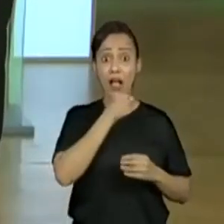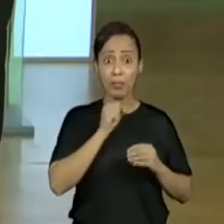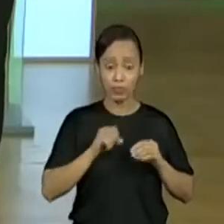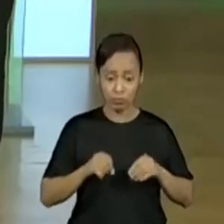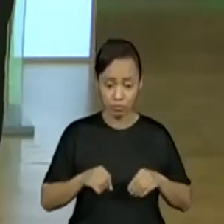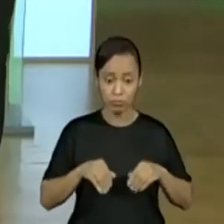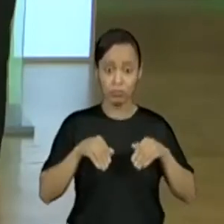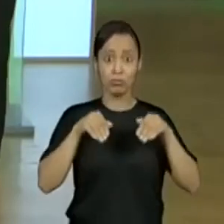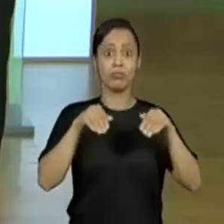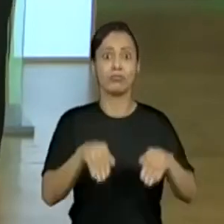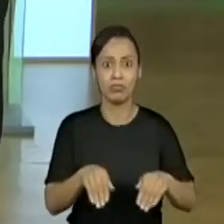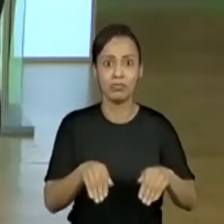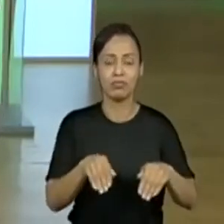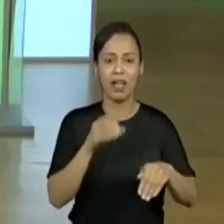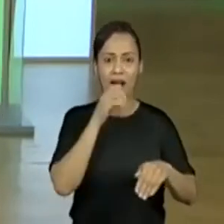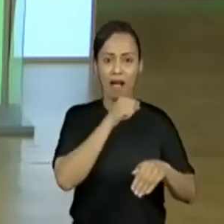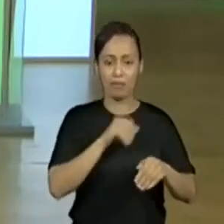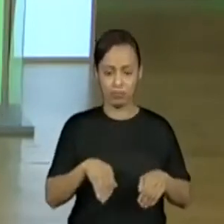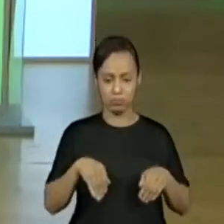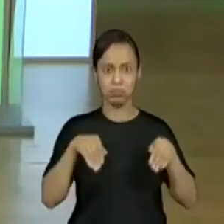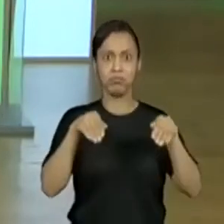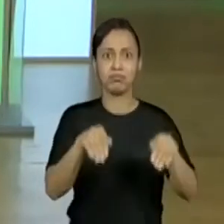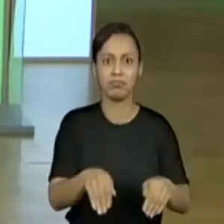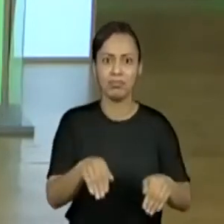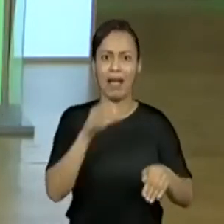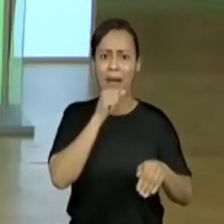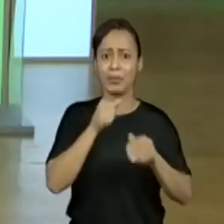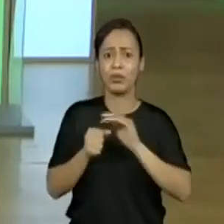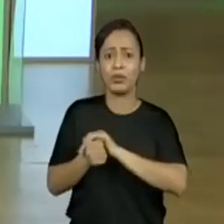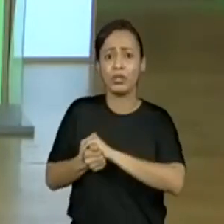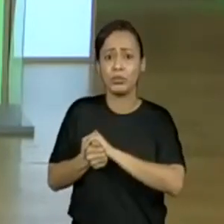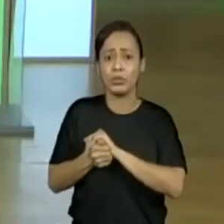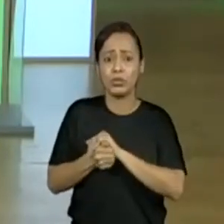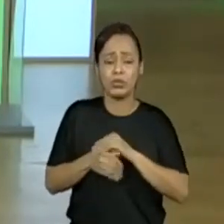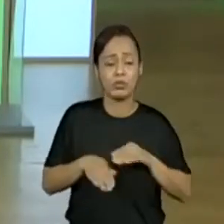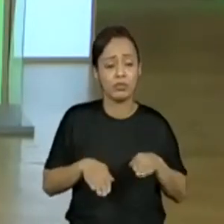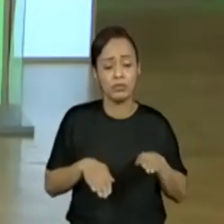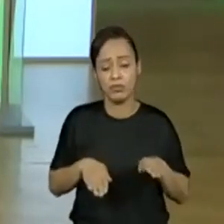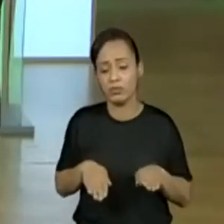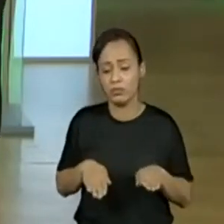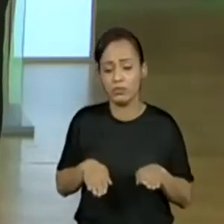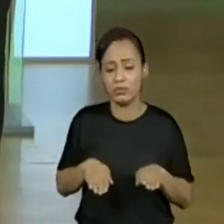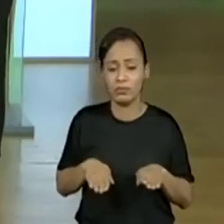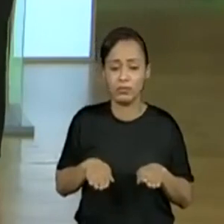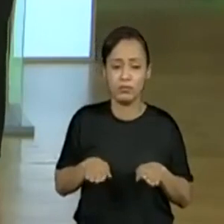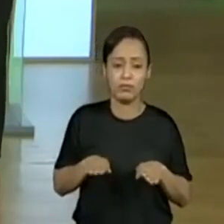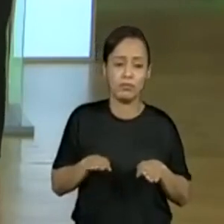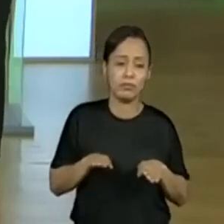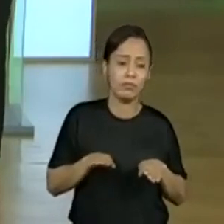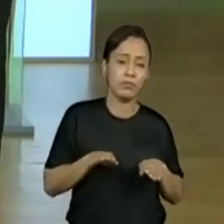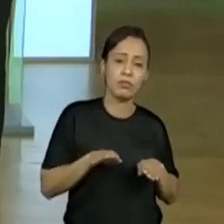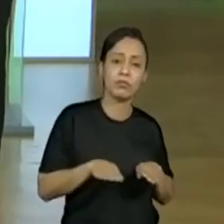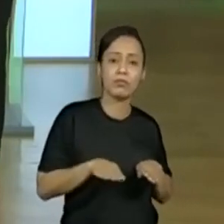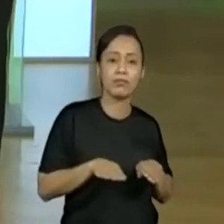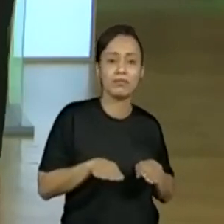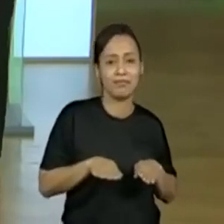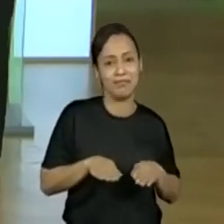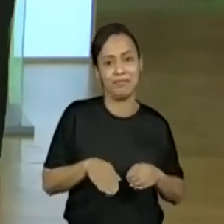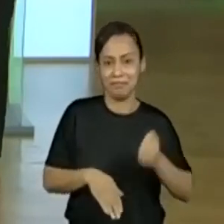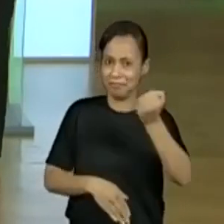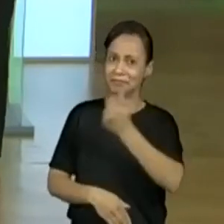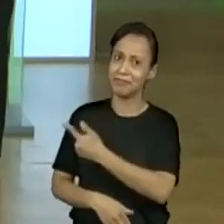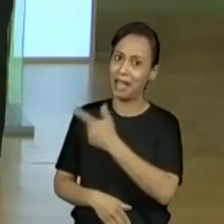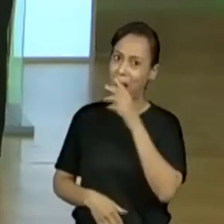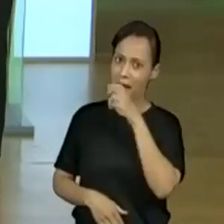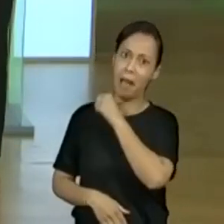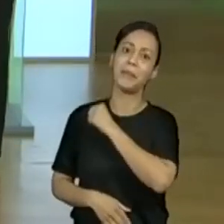muito mais rapidamente, não é? Bem mais depressa que o jabuti. Isso mesmo. Vamos pensar então em